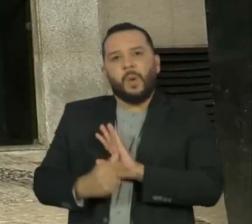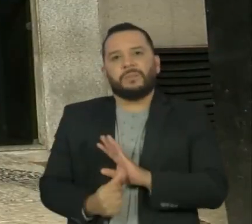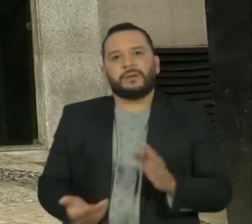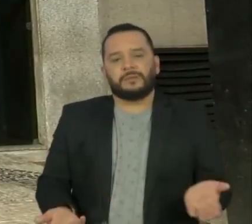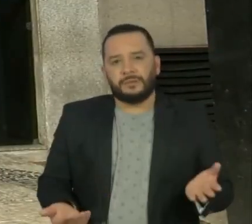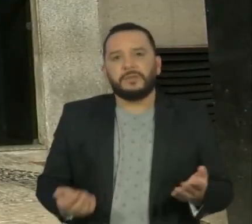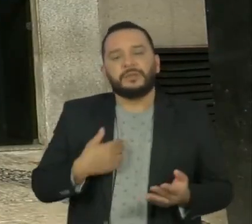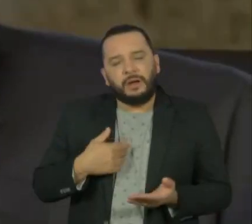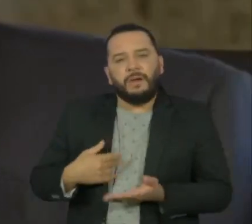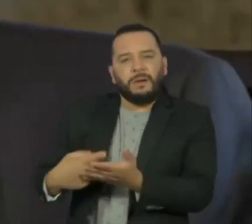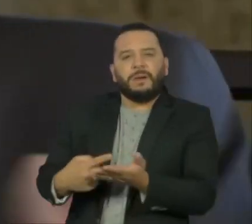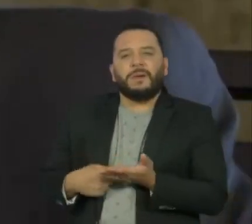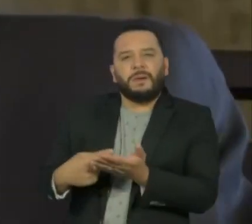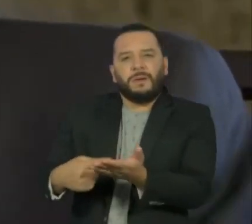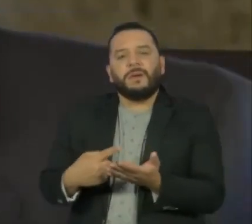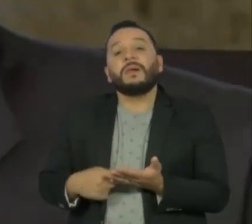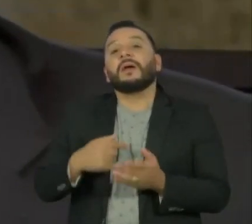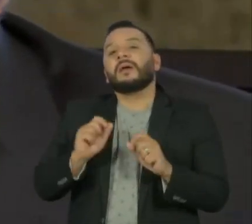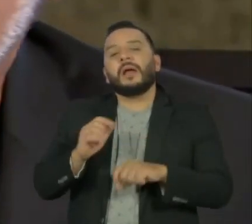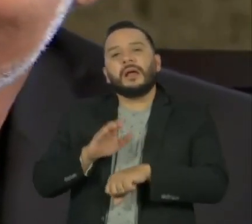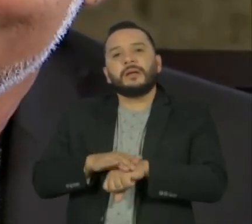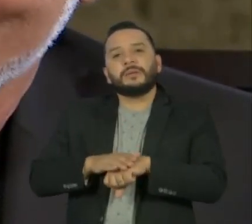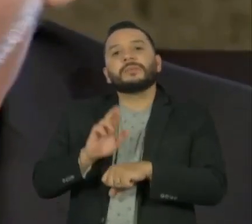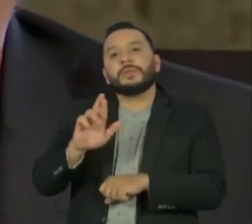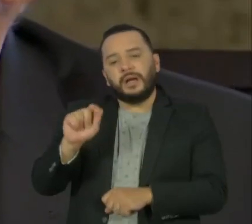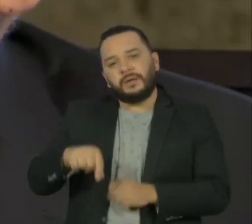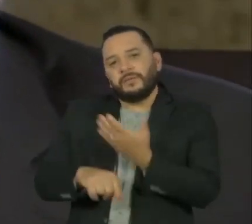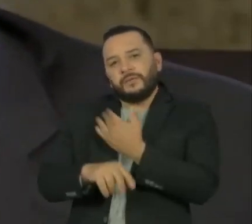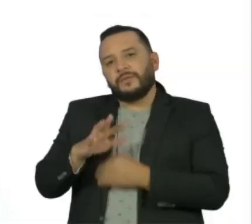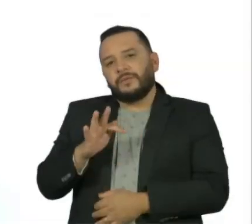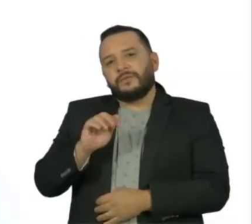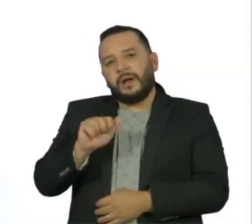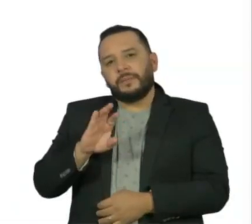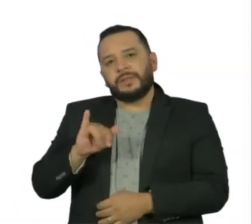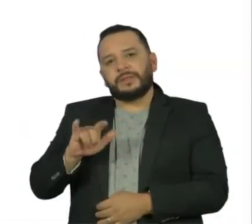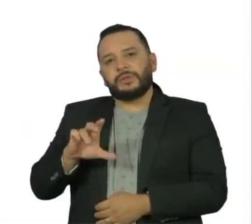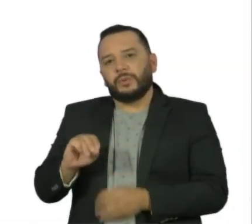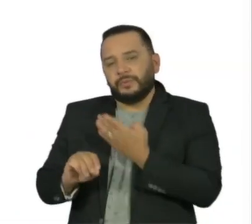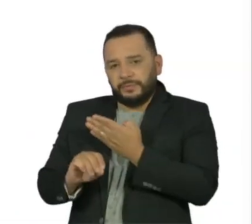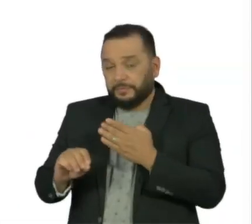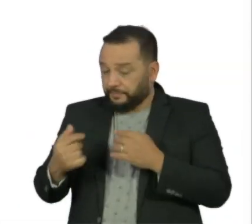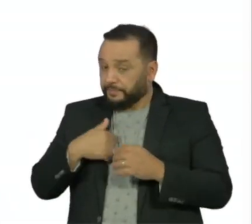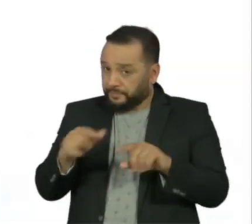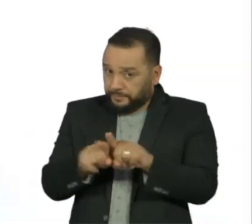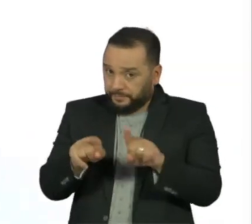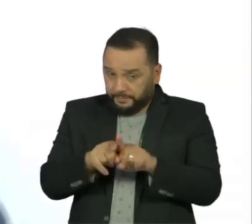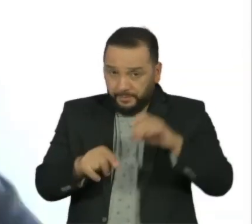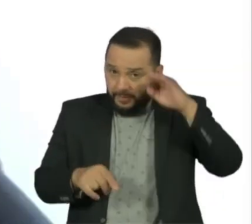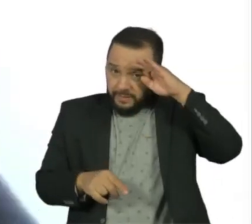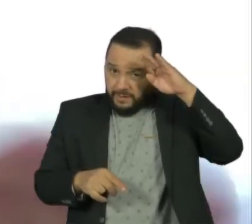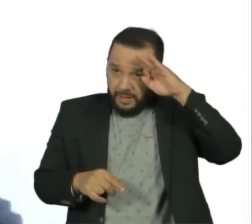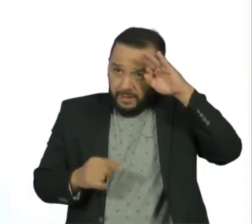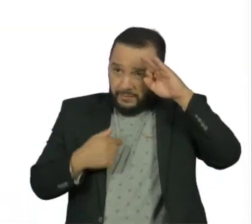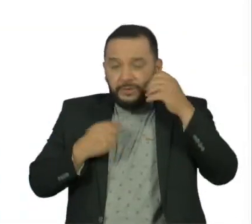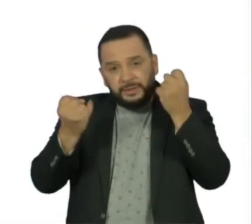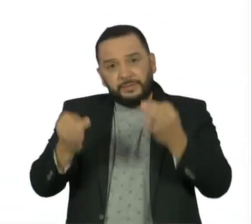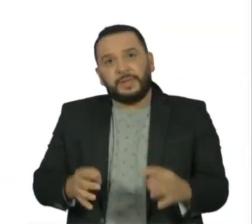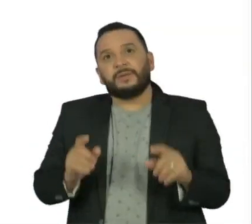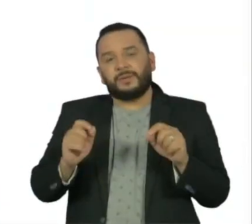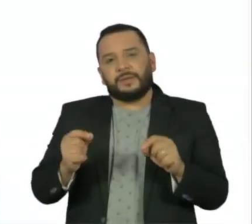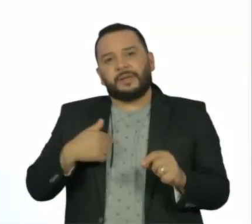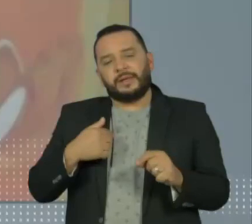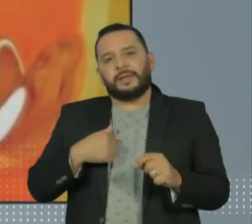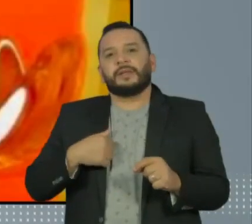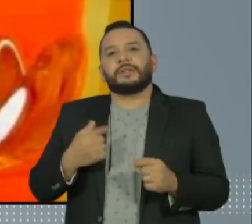esquema seria operado pelo ex-assessor Fabrício Queiroz. Flávio Bolsonaro justifica a evolução financeira e